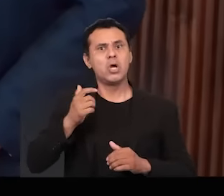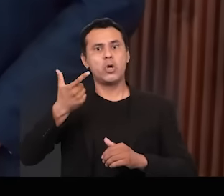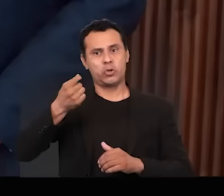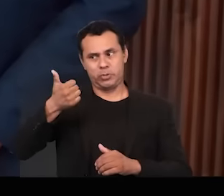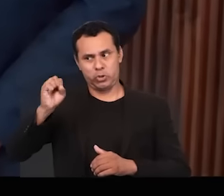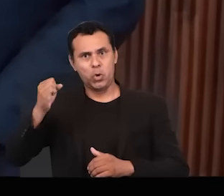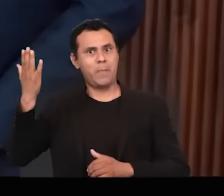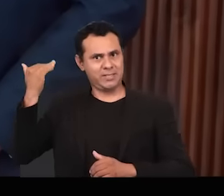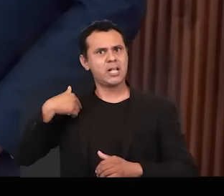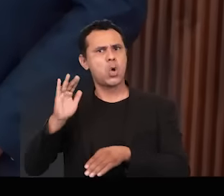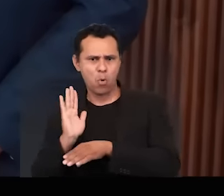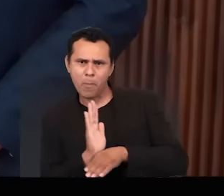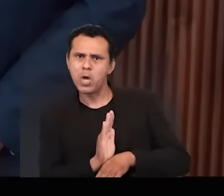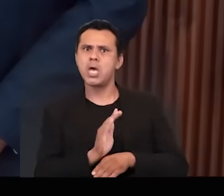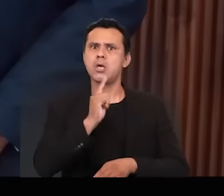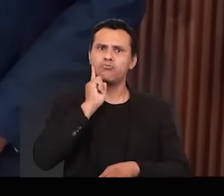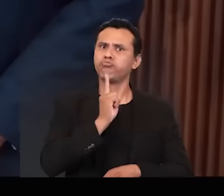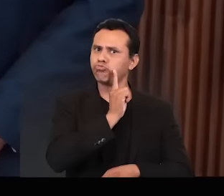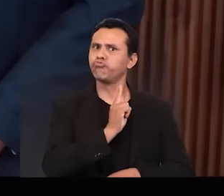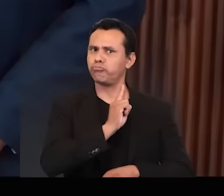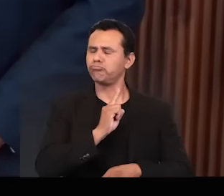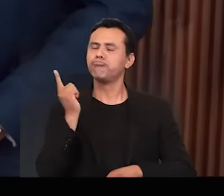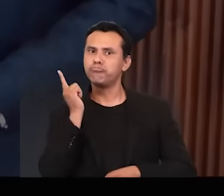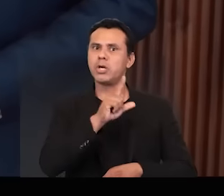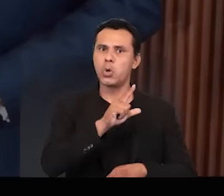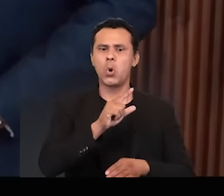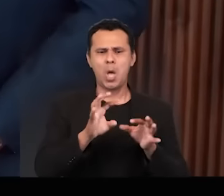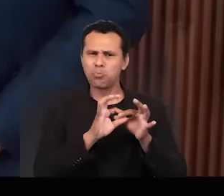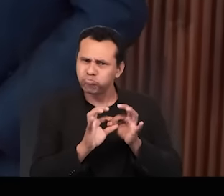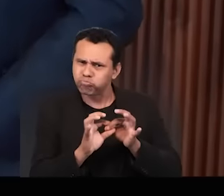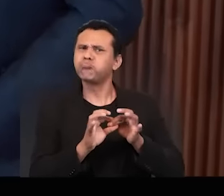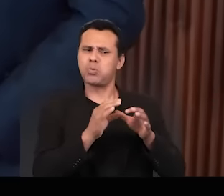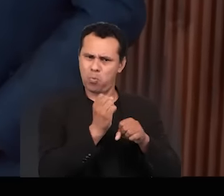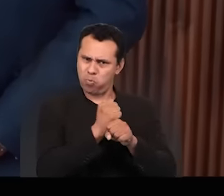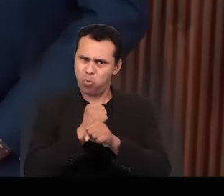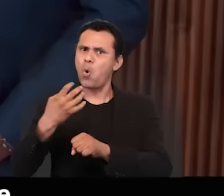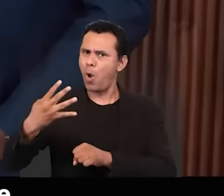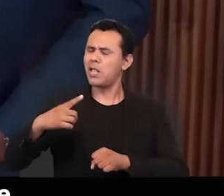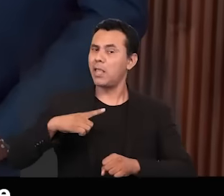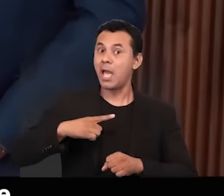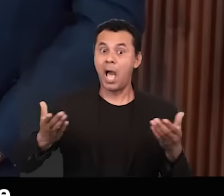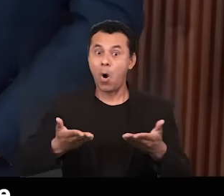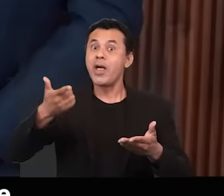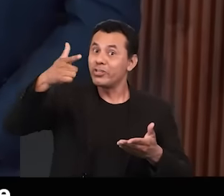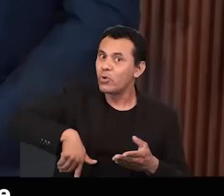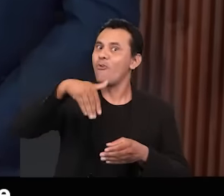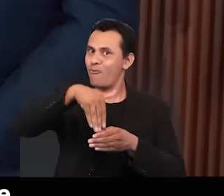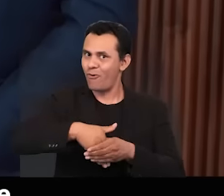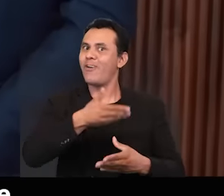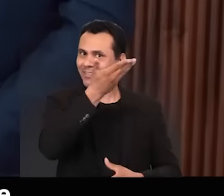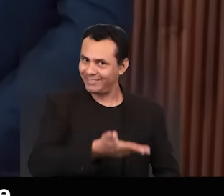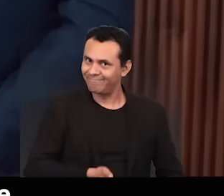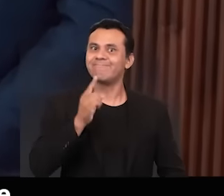apoiei o nosso Denário para o governo do Estado e tivemos um excelente relacionamento ao longo desses quatro anos. Agora, eu peço que você